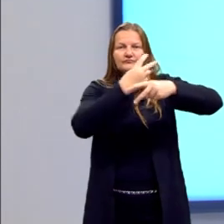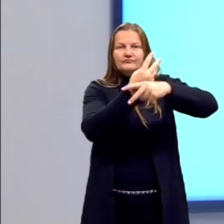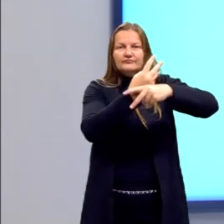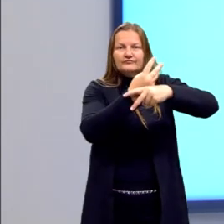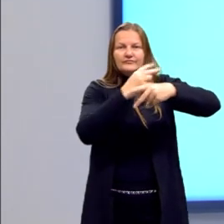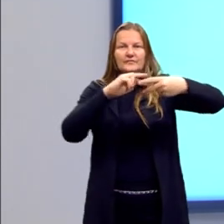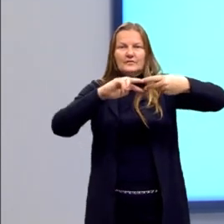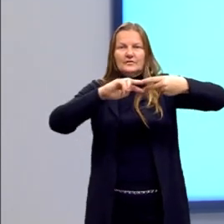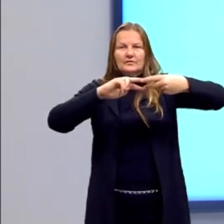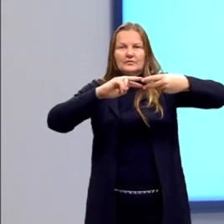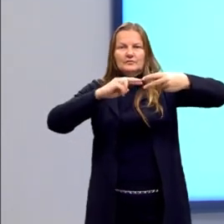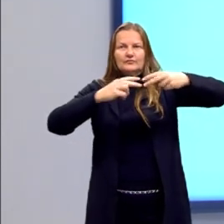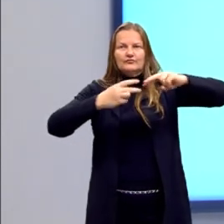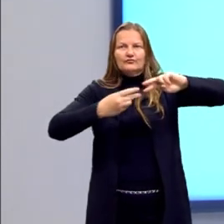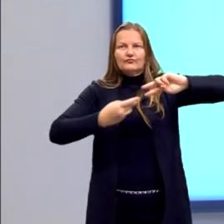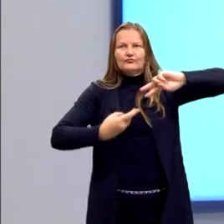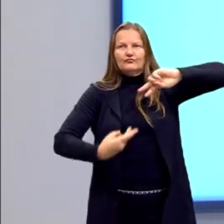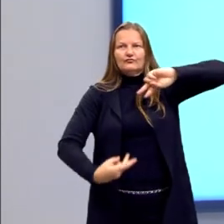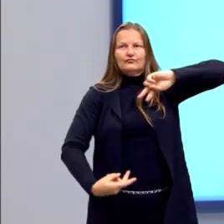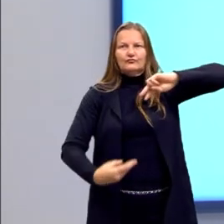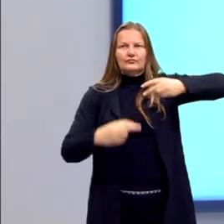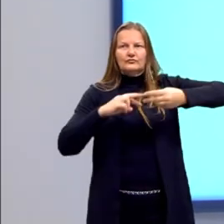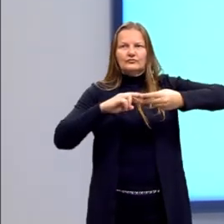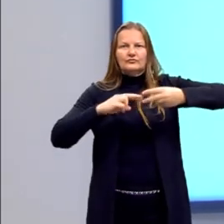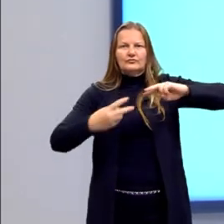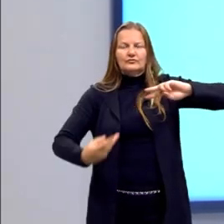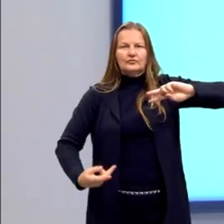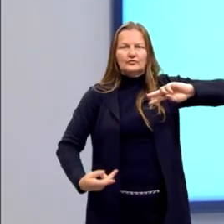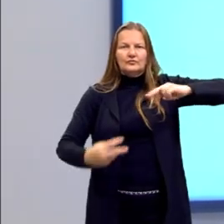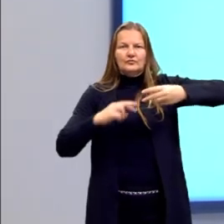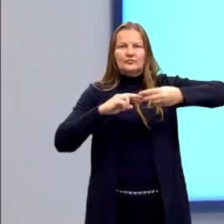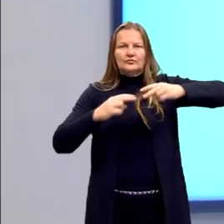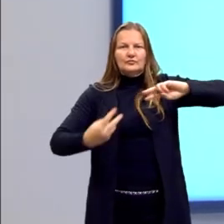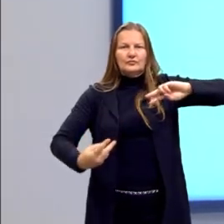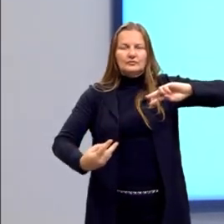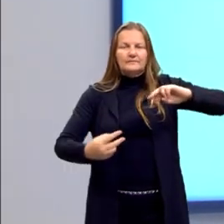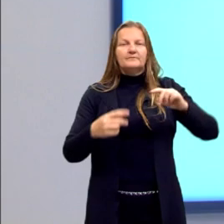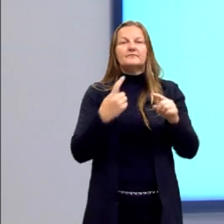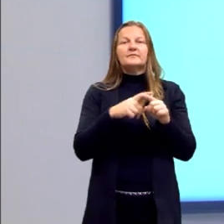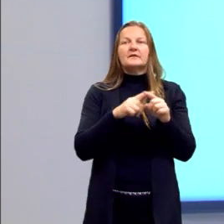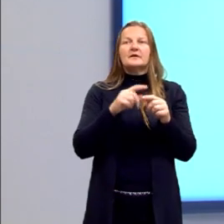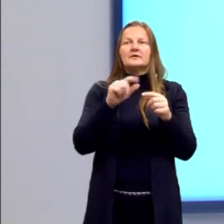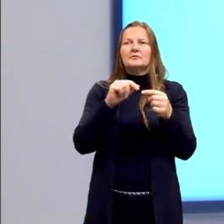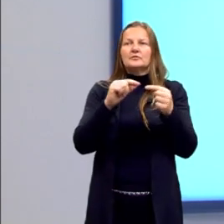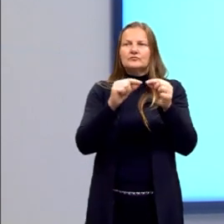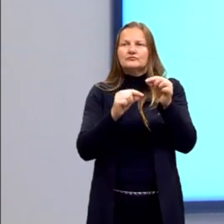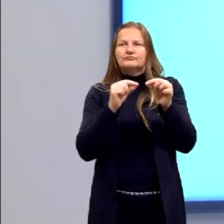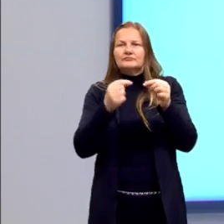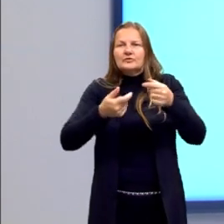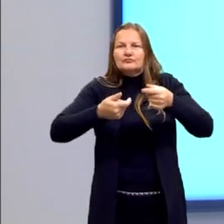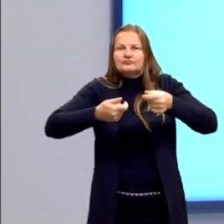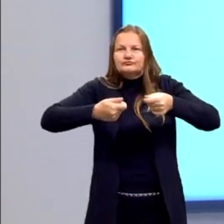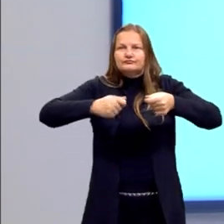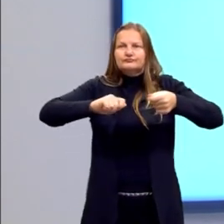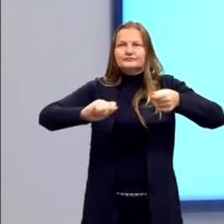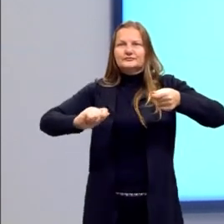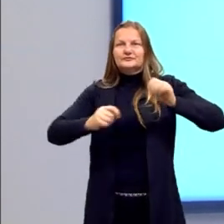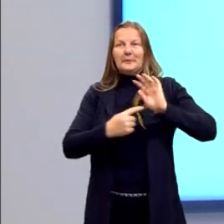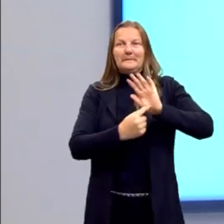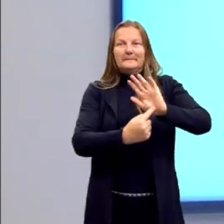de DNA enrolado, condensado, com proteínas, né? E daí, aqui, ó, está descondensando para mostrar melhor para vocês.